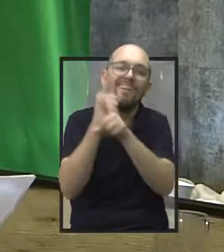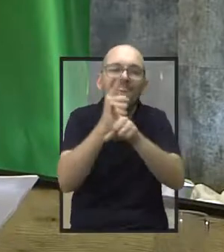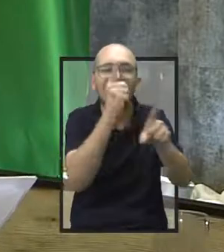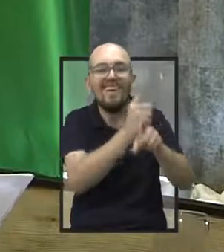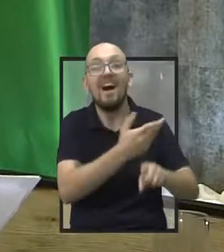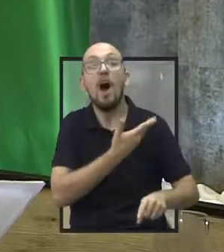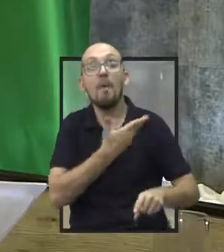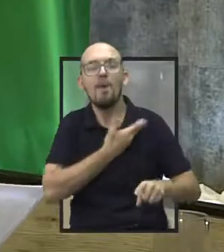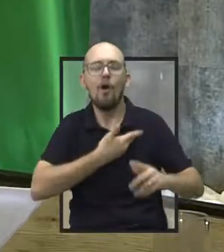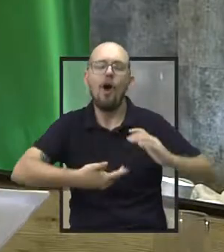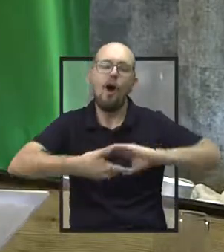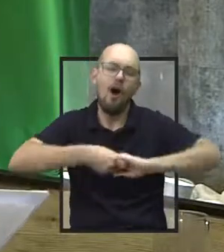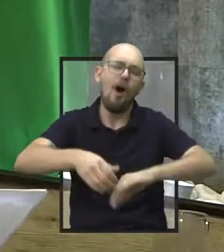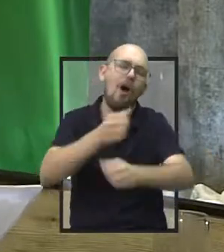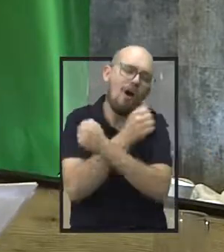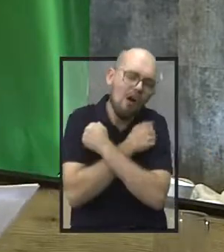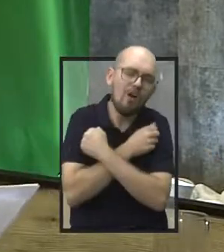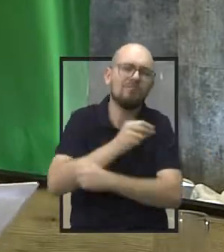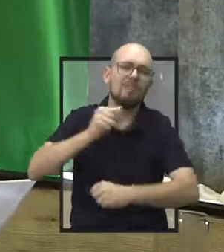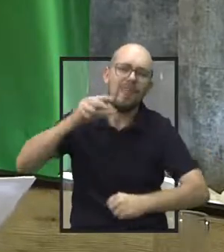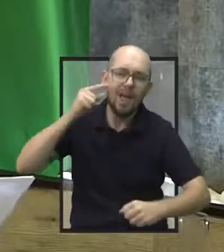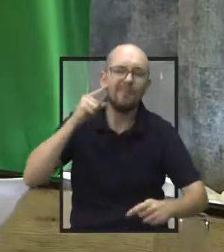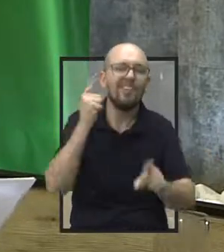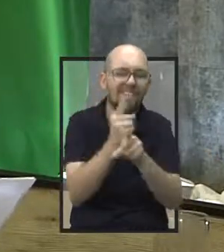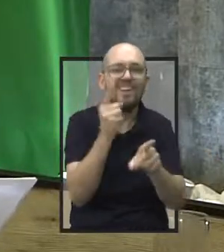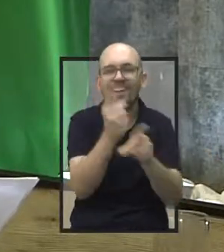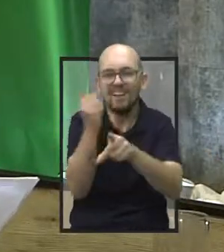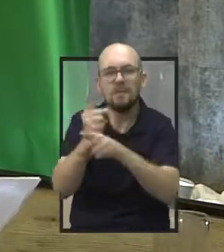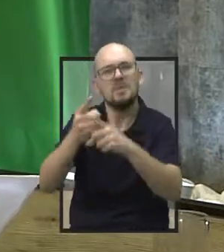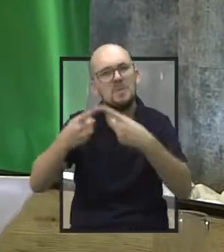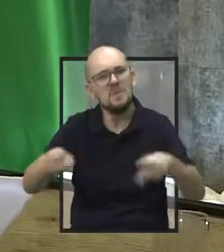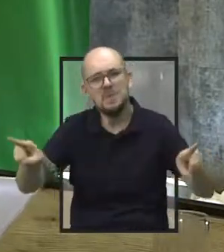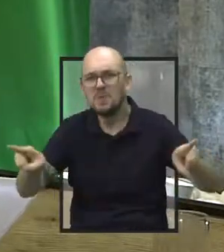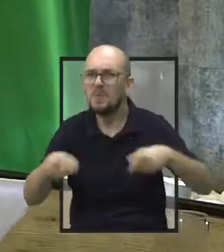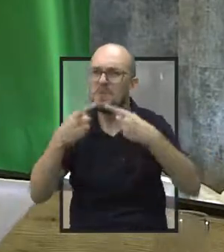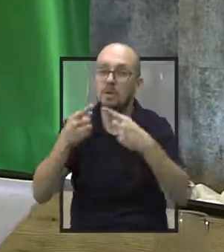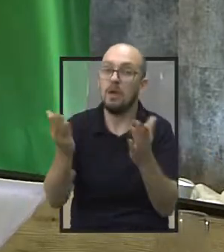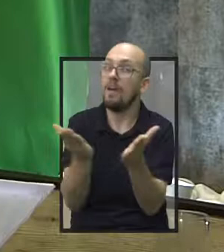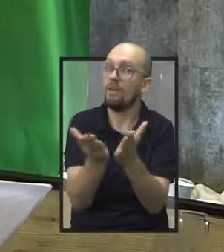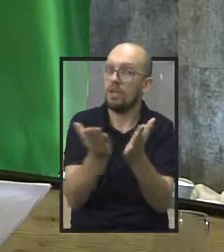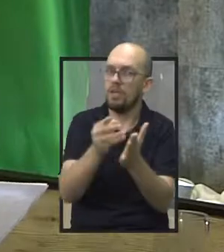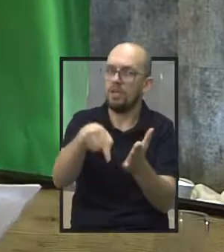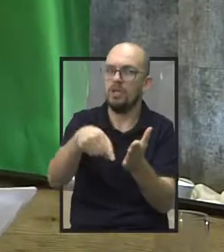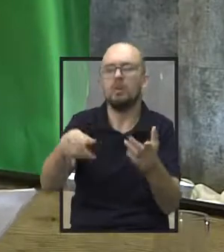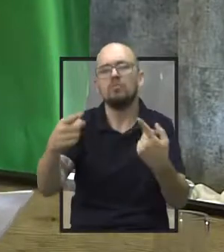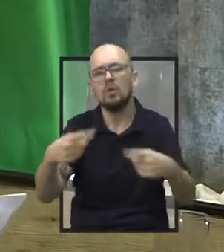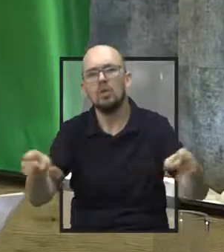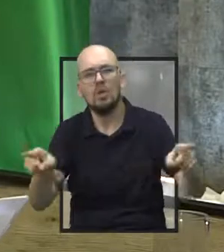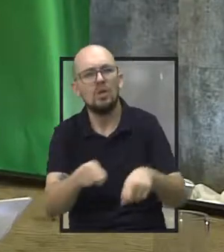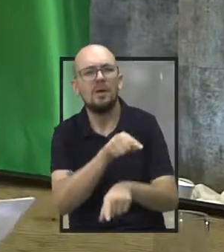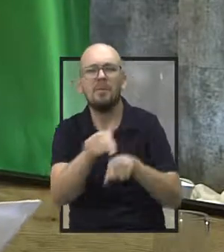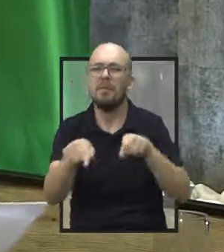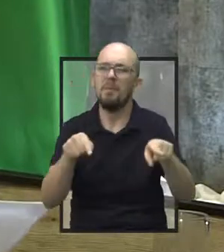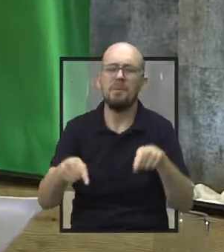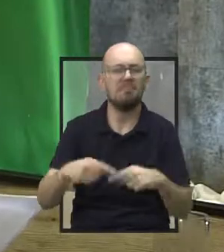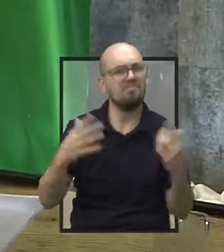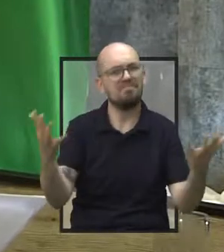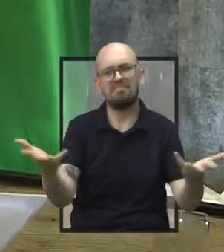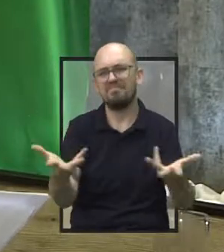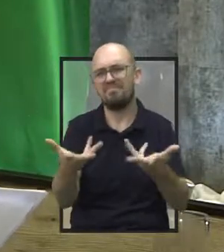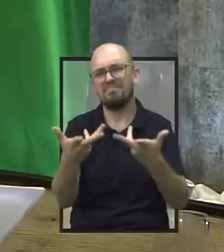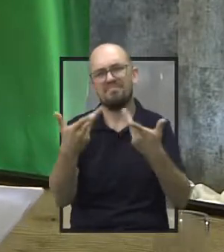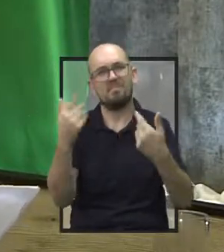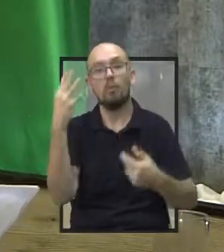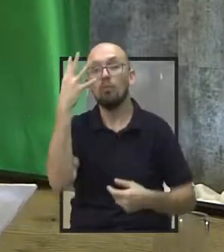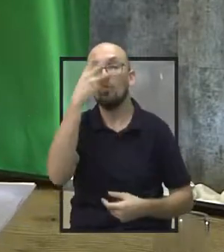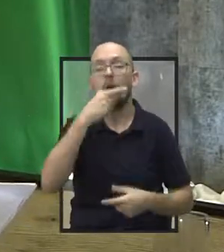amigos, muito tempo que a gente não via, com várias músicas evangélicas, enfim. Um espetáculo muito